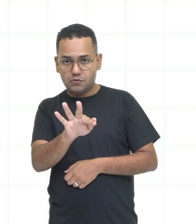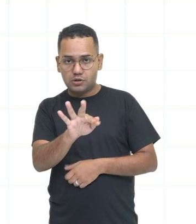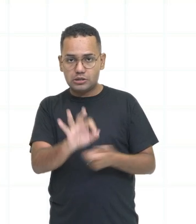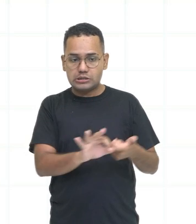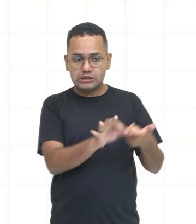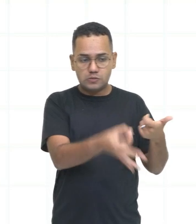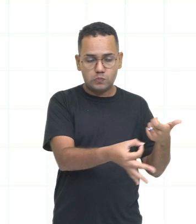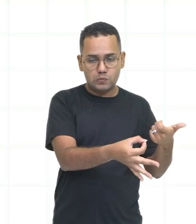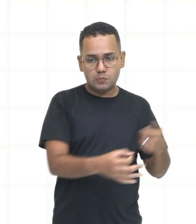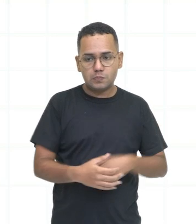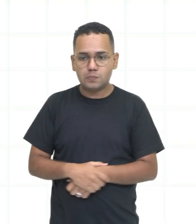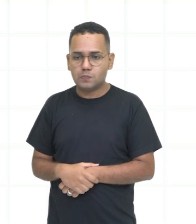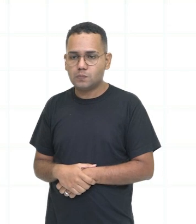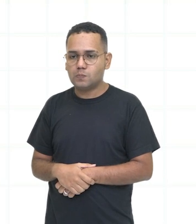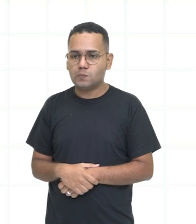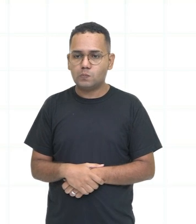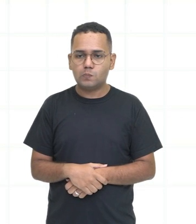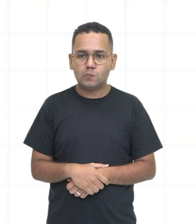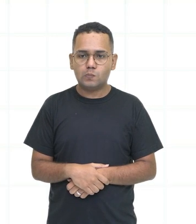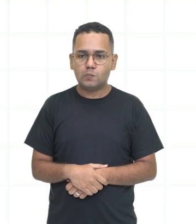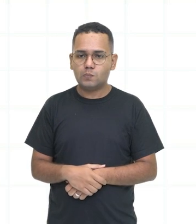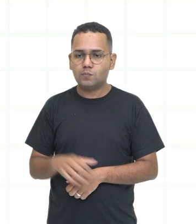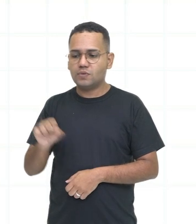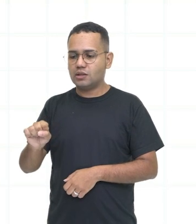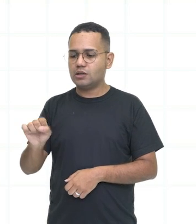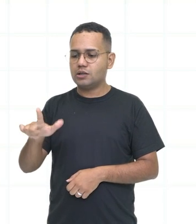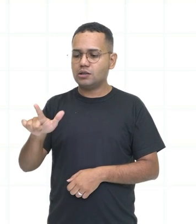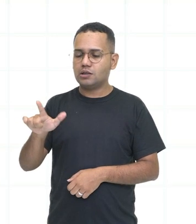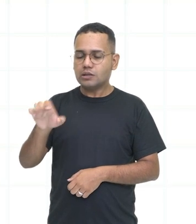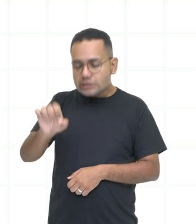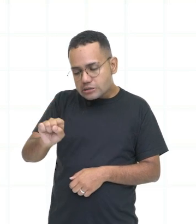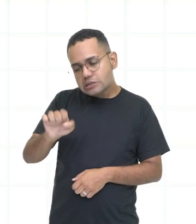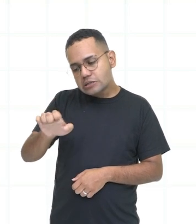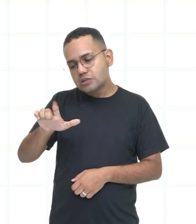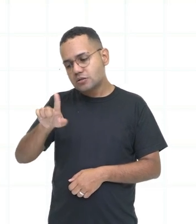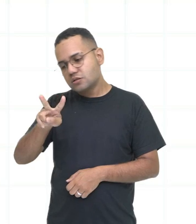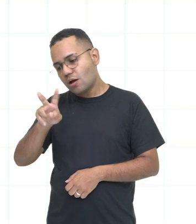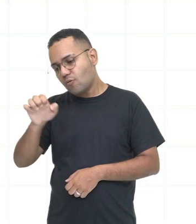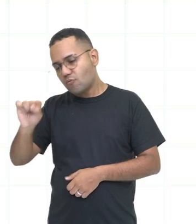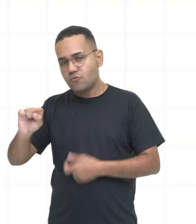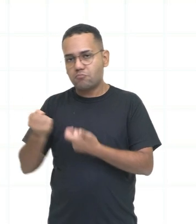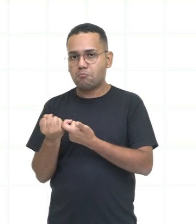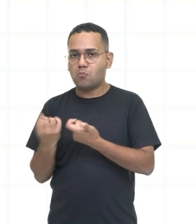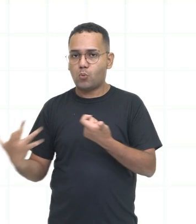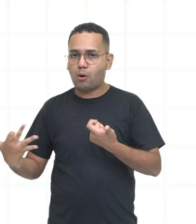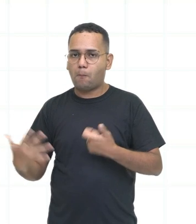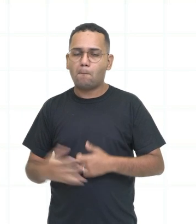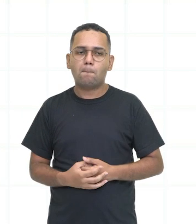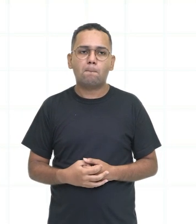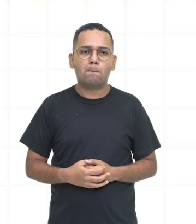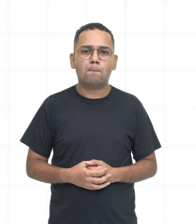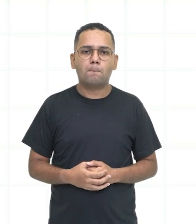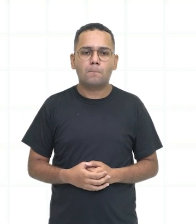self, opa. E self, então, eu vou utilizar com pronomes quando for plural, tá?